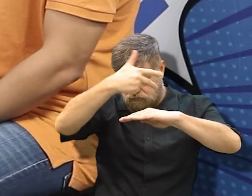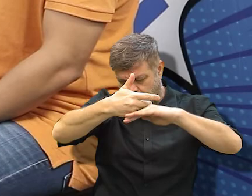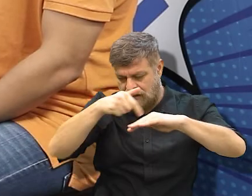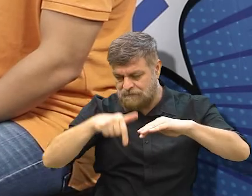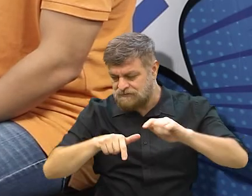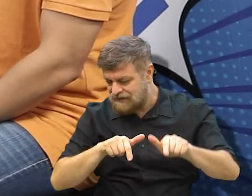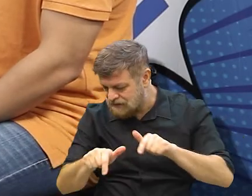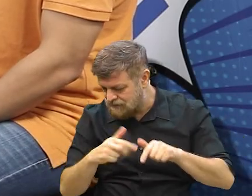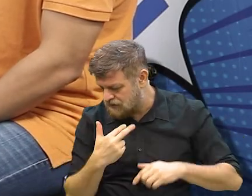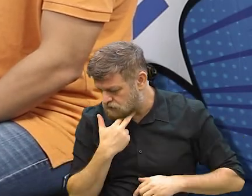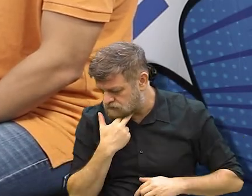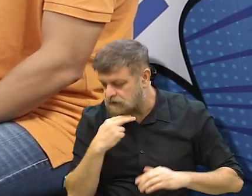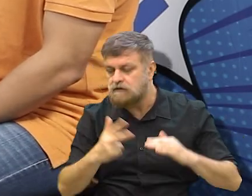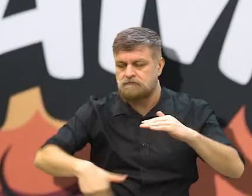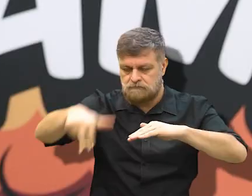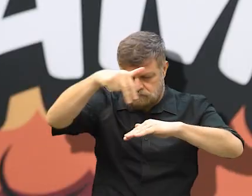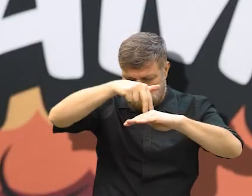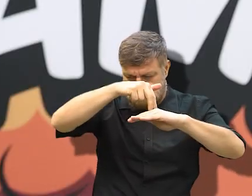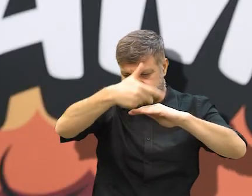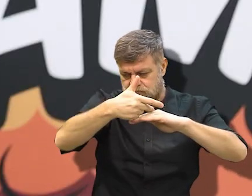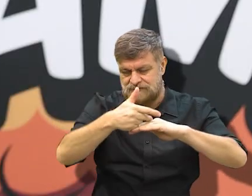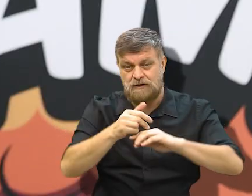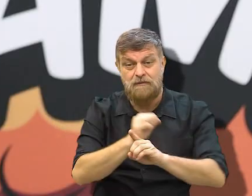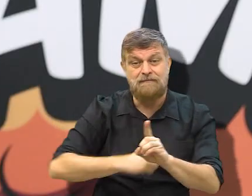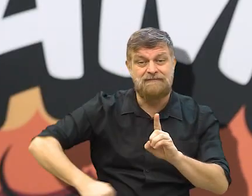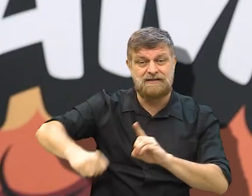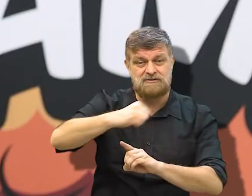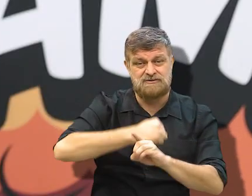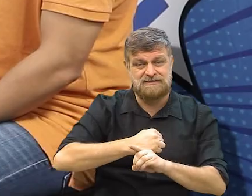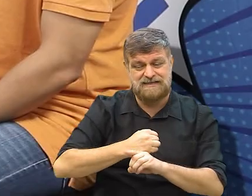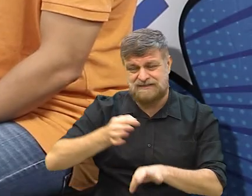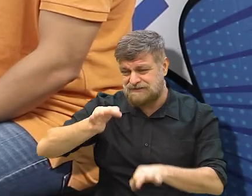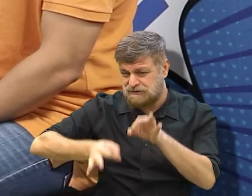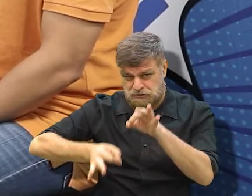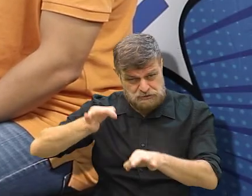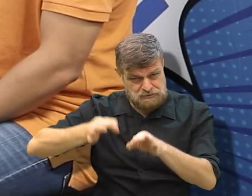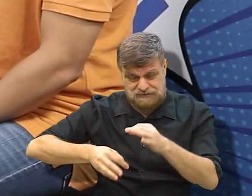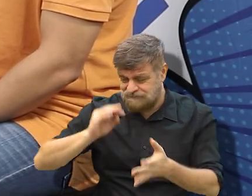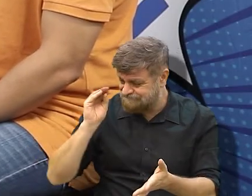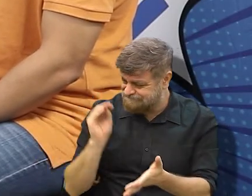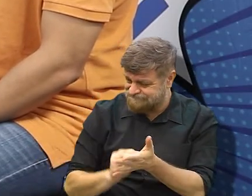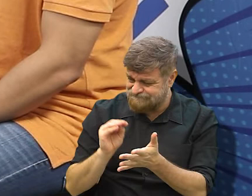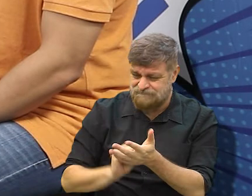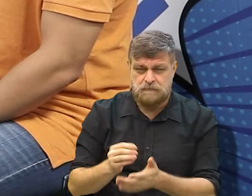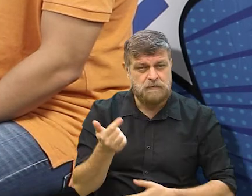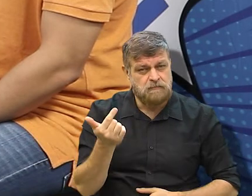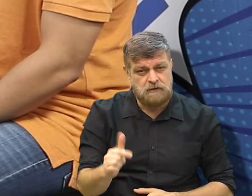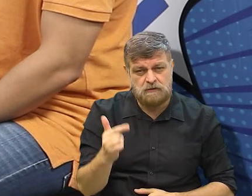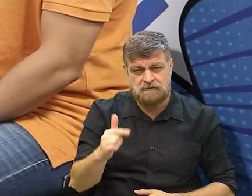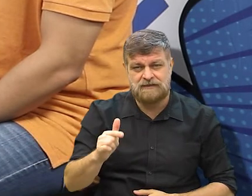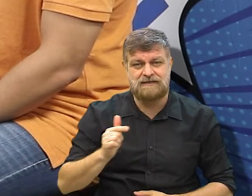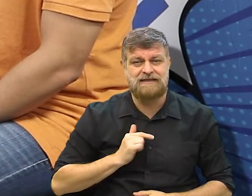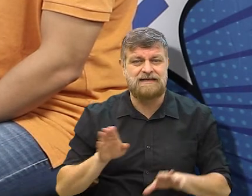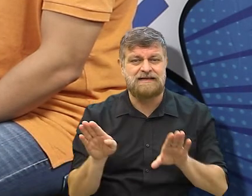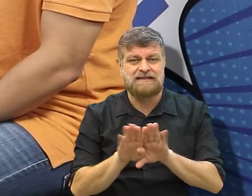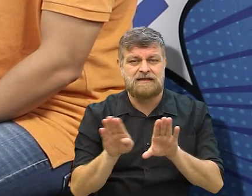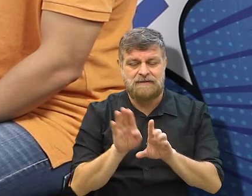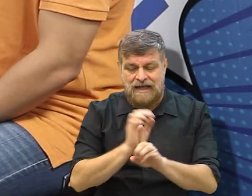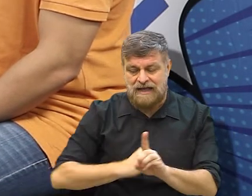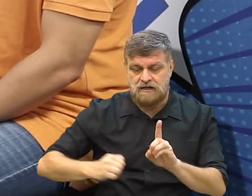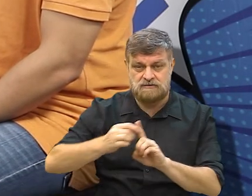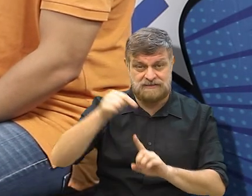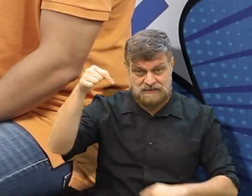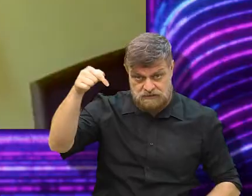consideradas aptas a trabalho, então ela é uma sociedade por definição injusta. Você tem uma divisão de